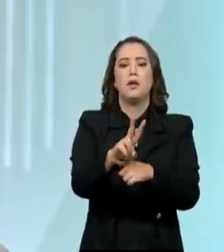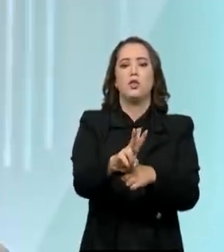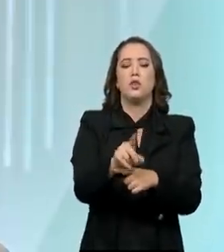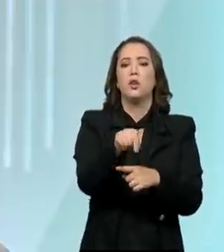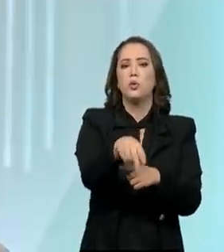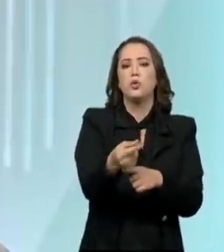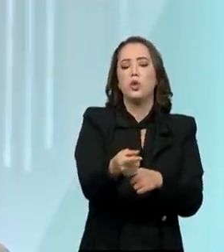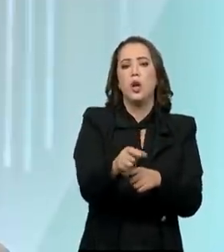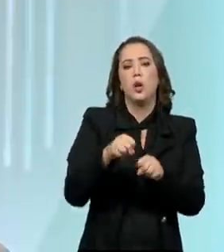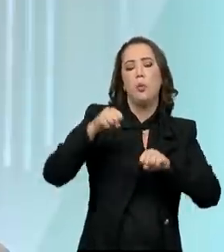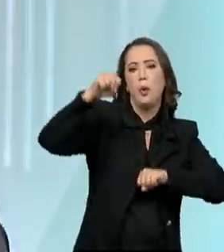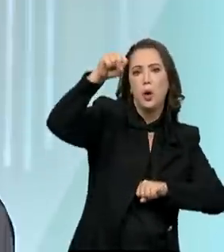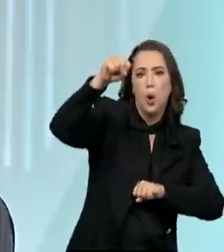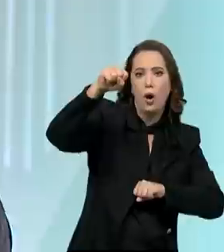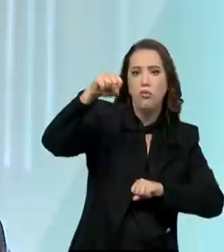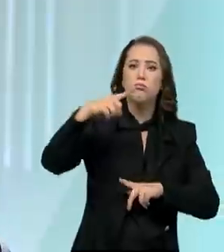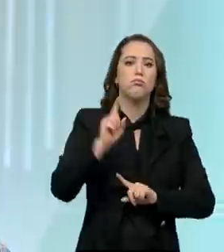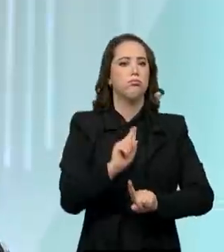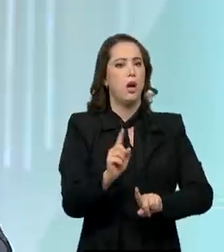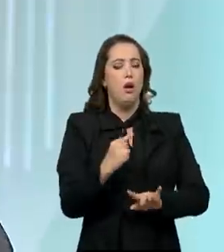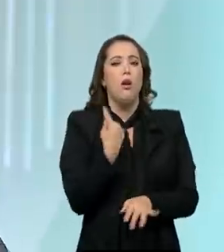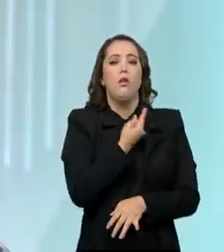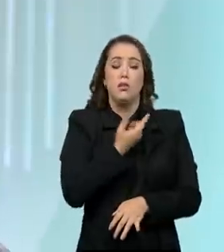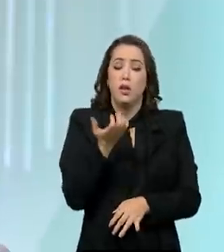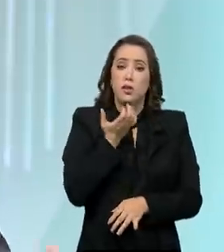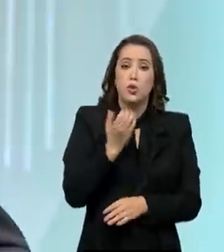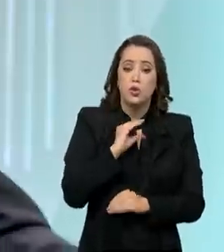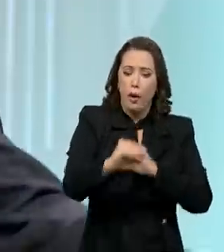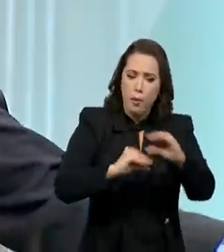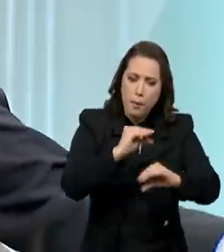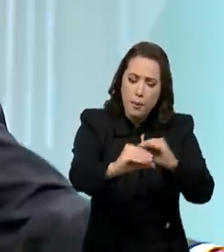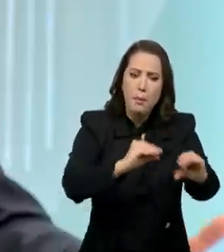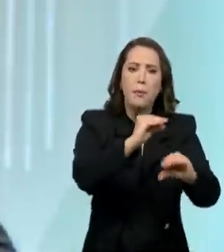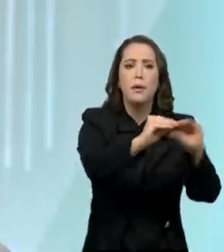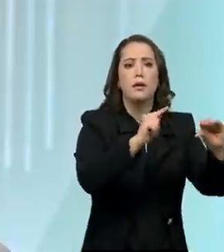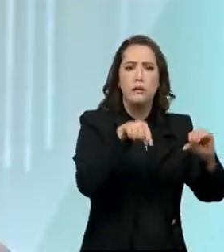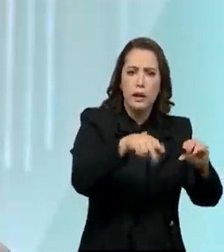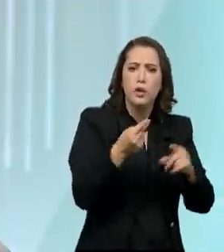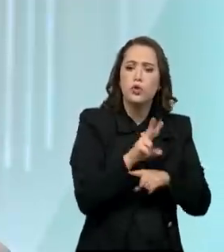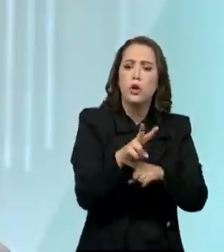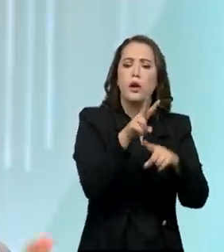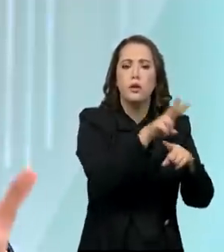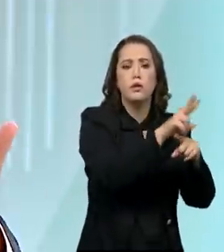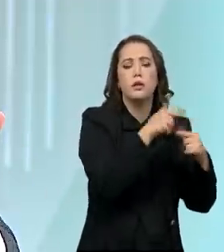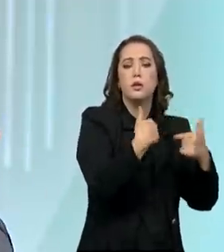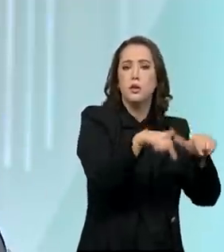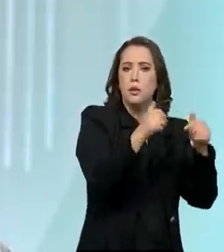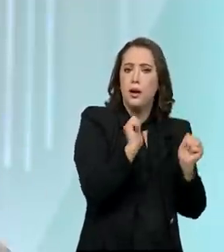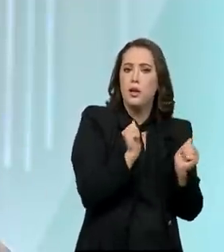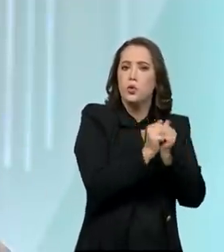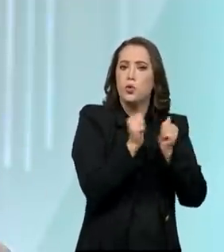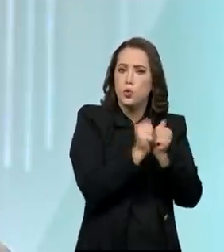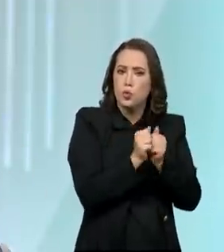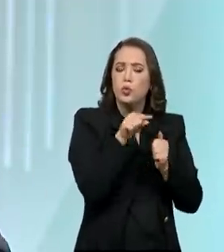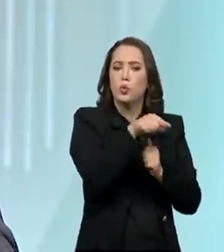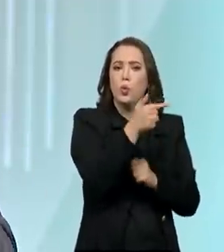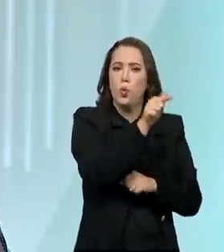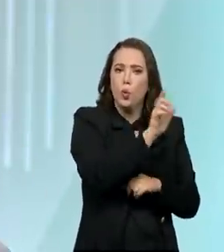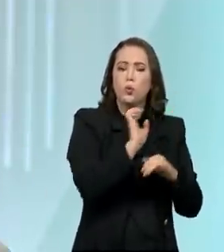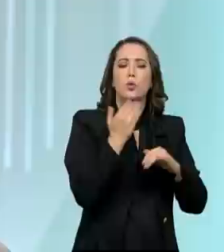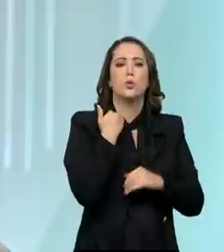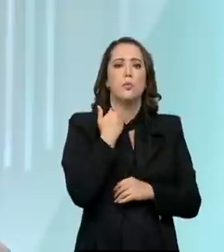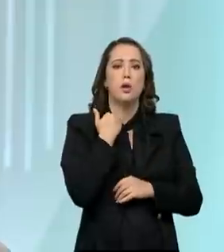nacional. Ele quer que o herói nacional tenha mais recursos, tenha mais crédito. E ele trabalha com os parceiros financeiros para baratear o custo,